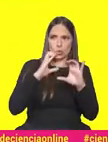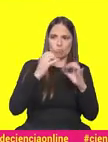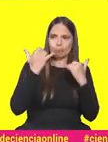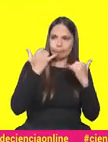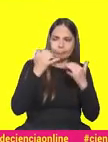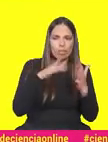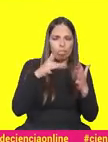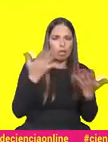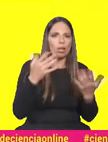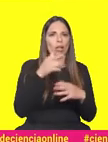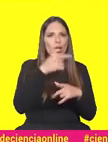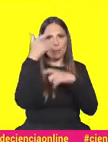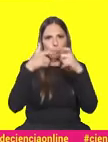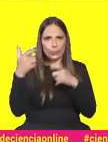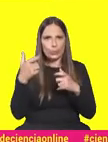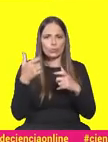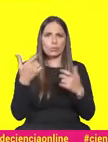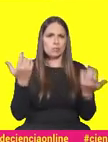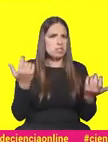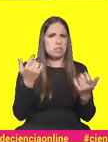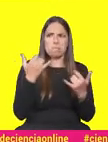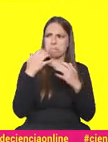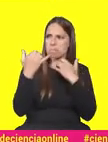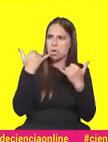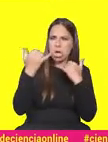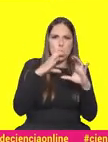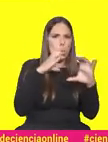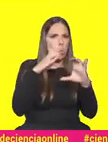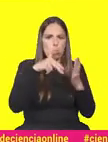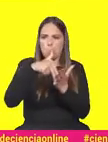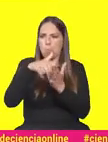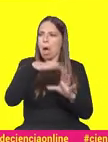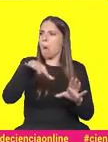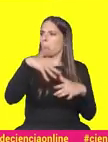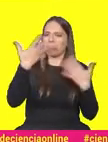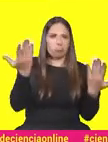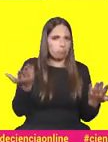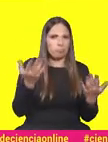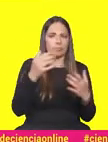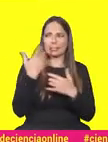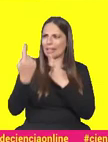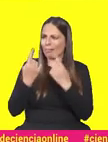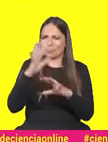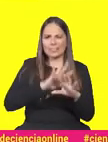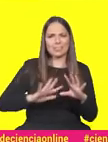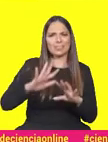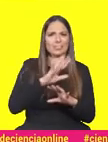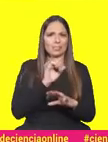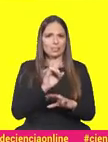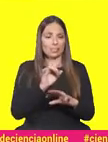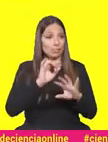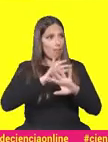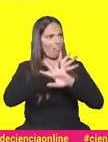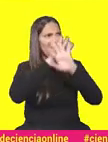hoje em dia as pessoas ligam, comunicam, onde quer que estejam, em qualquer situação. Ou seja, isto é algo que é